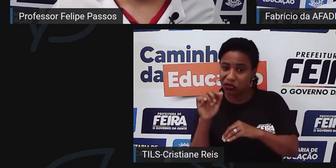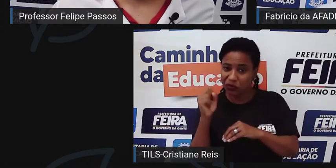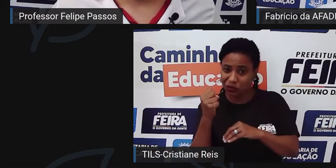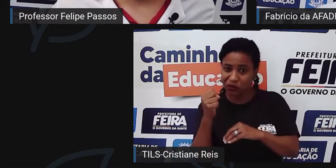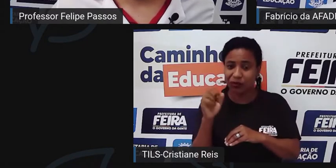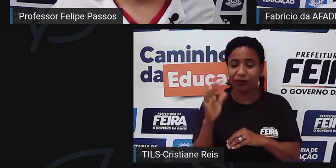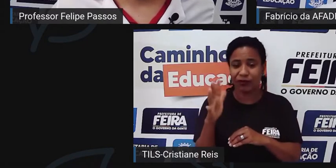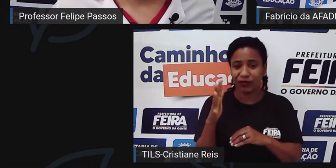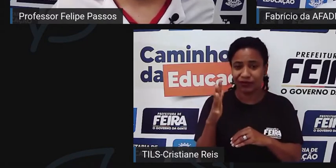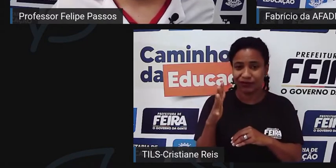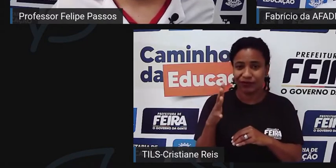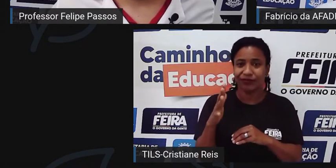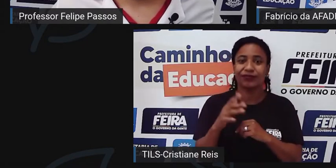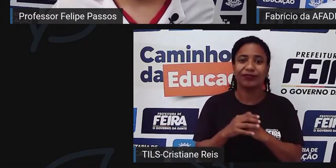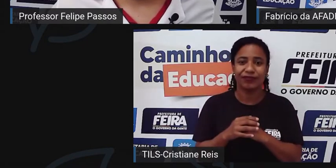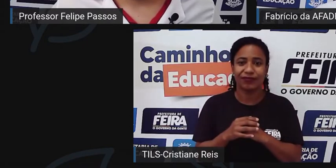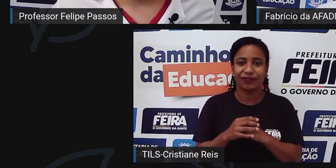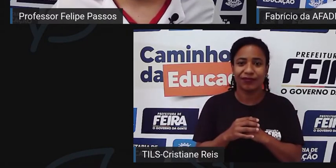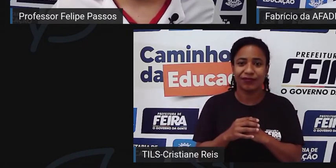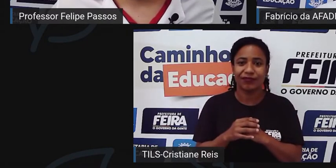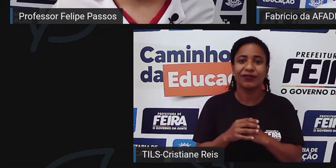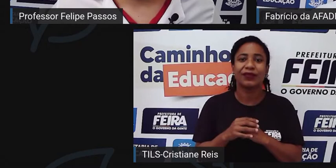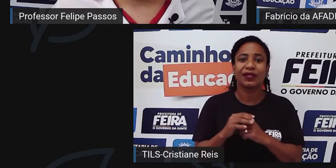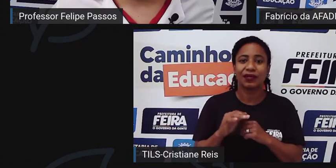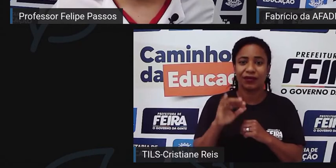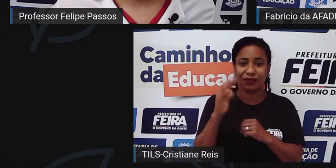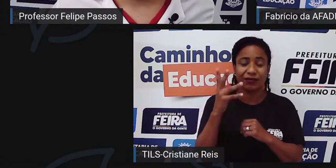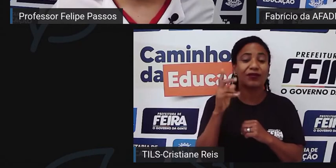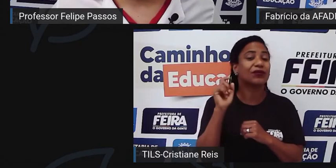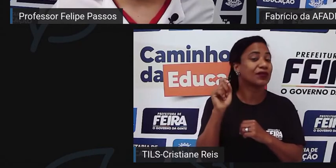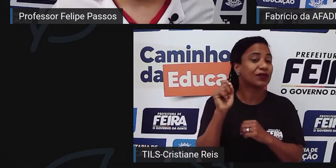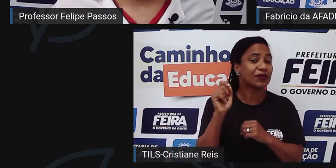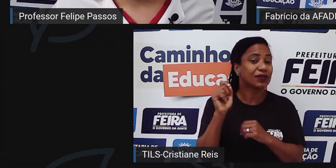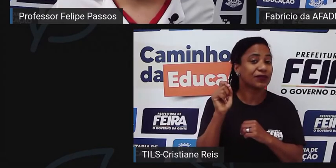questão do sequestro espêndulo do baço. Que é o quê?